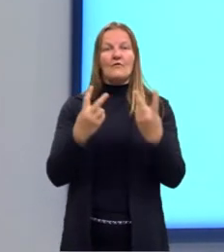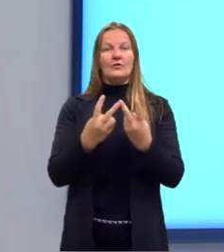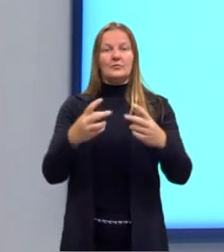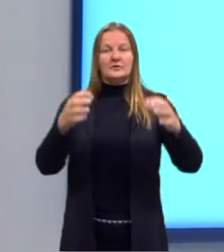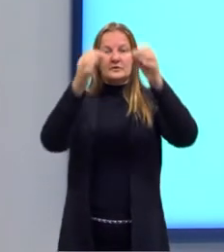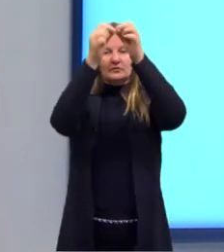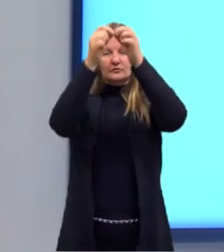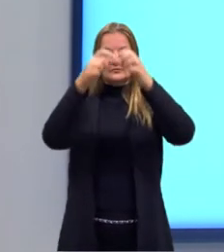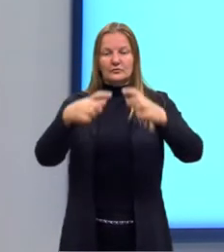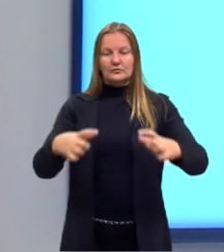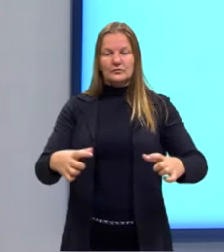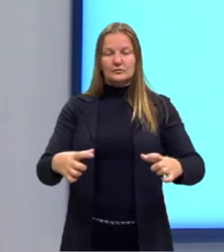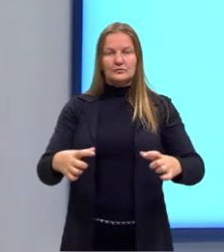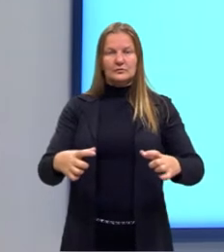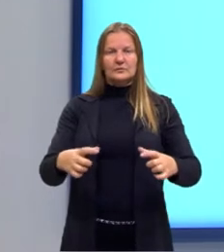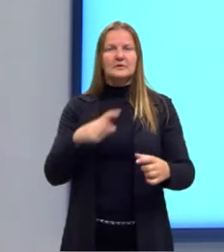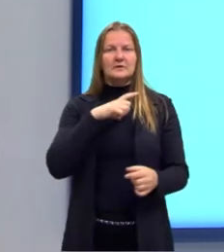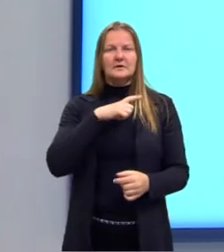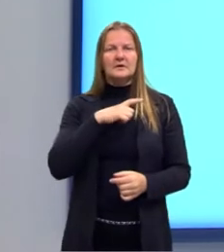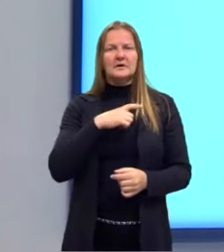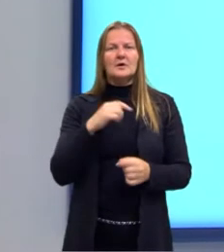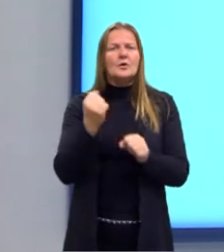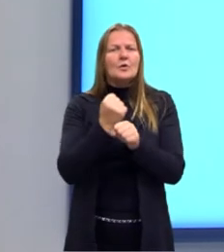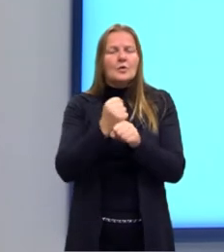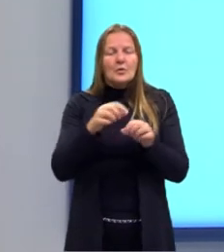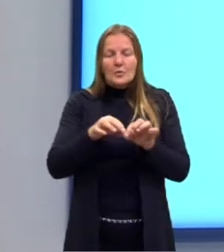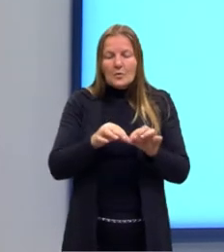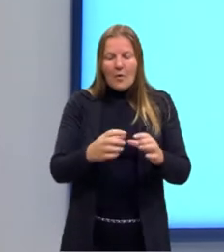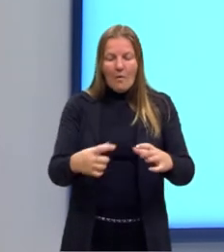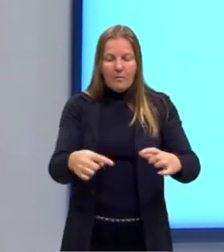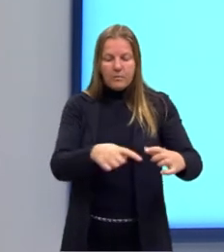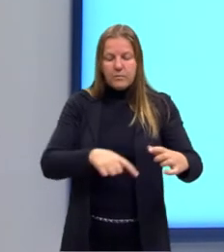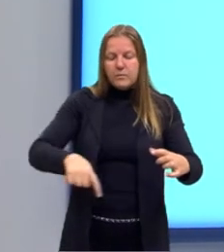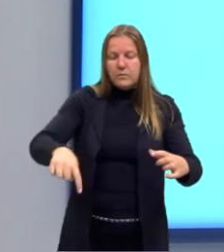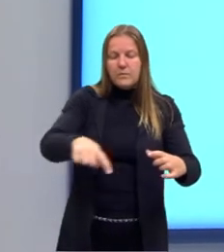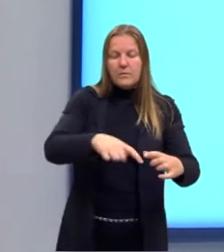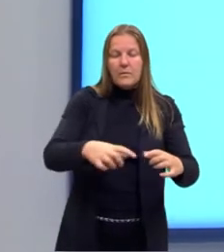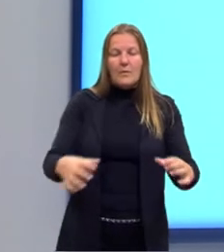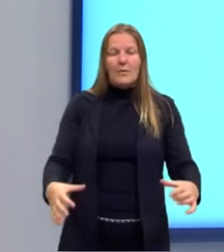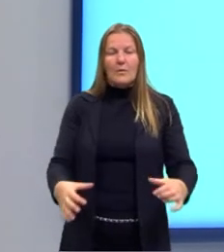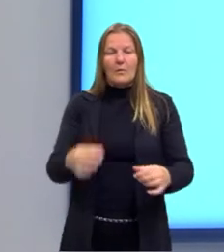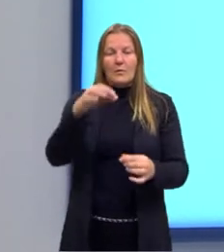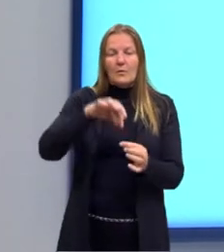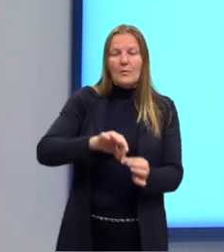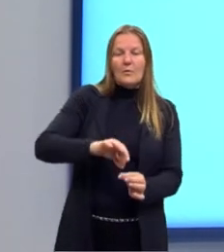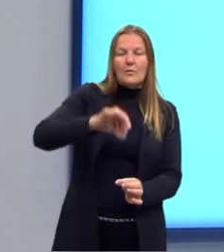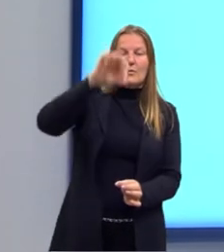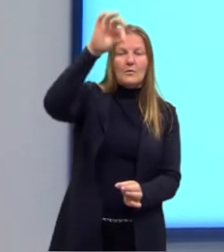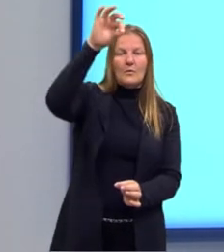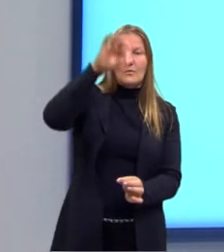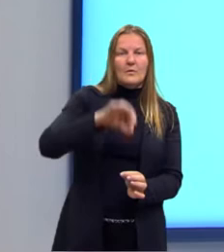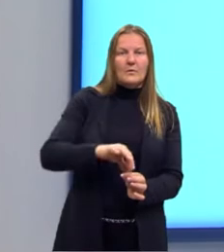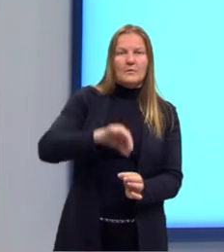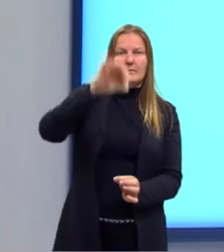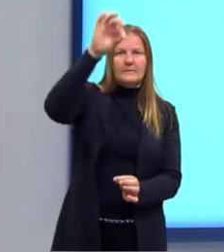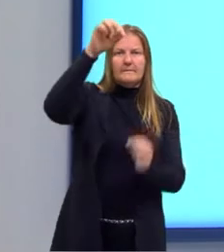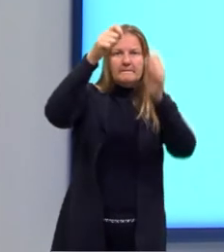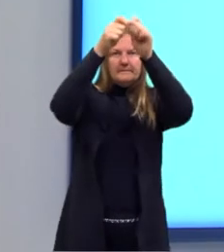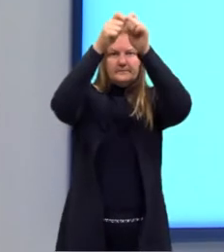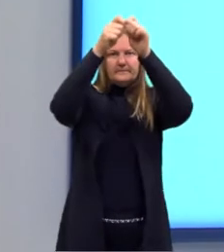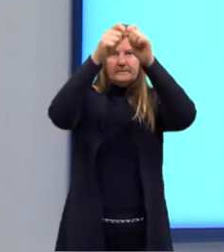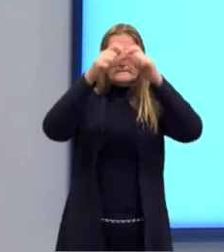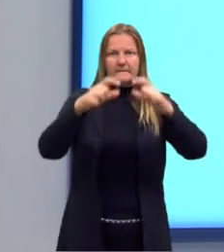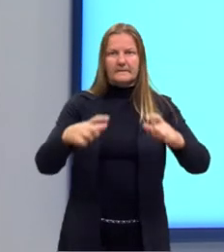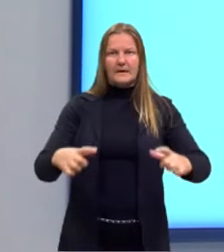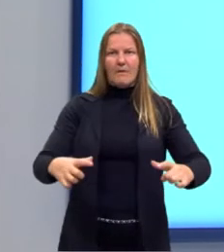reto, determinando ali o produto da área da base pelo comprimento da altura. Nós vamos estudar o cilindro um